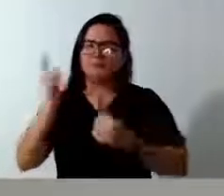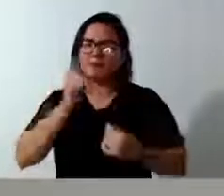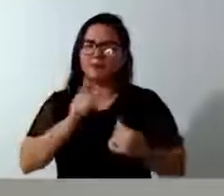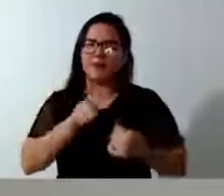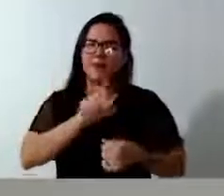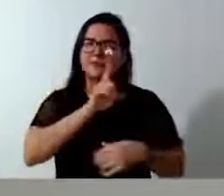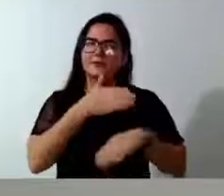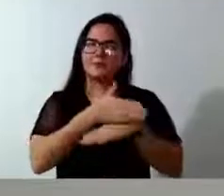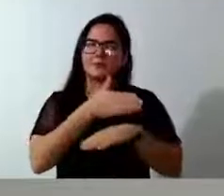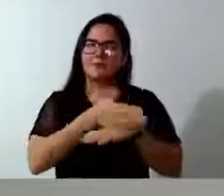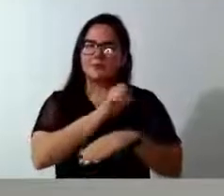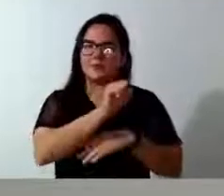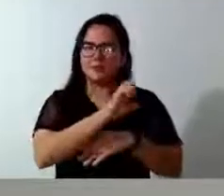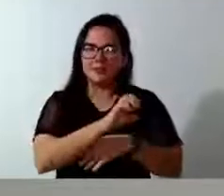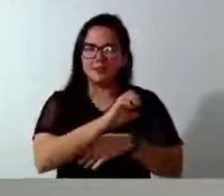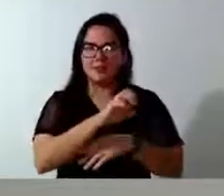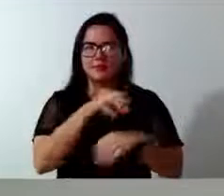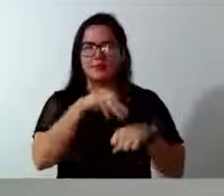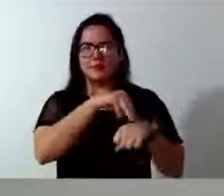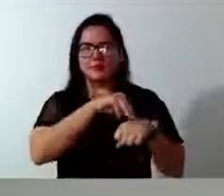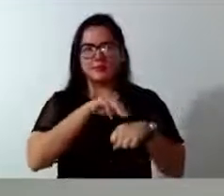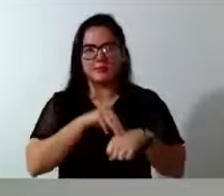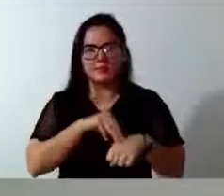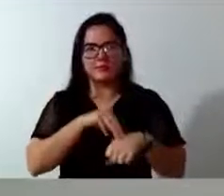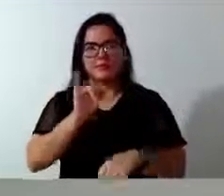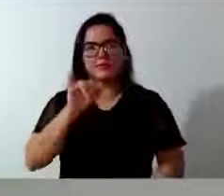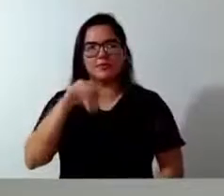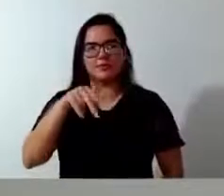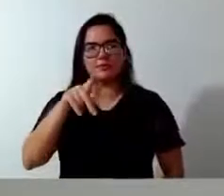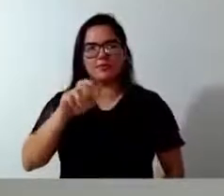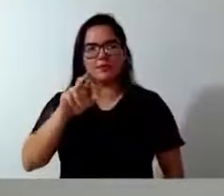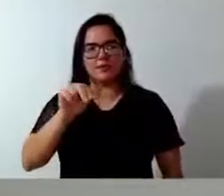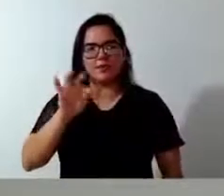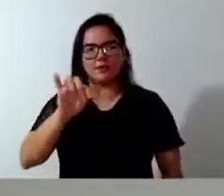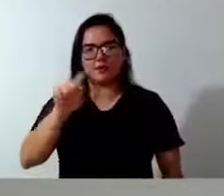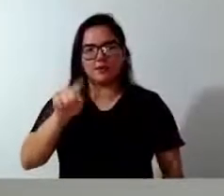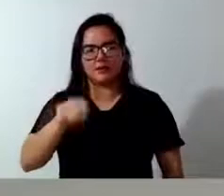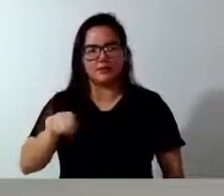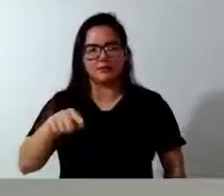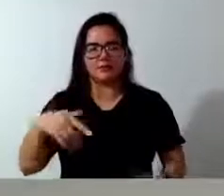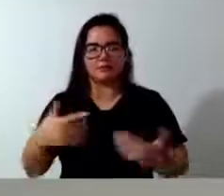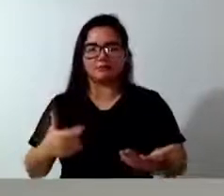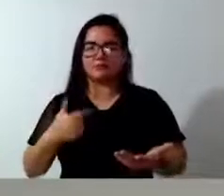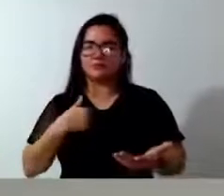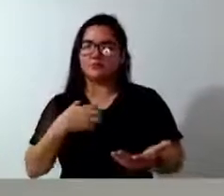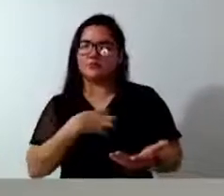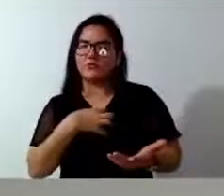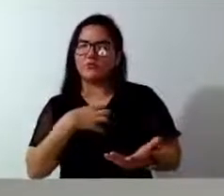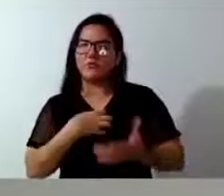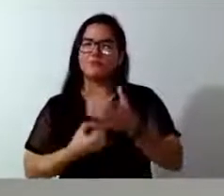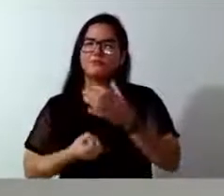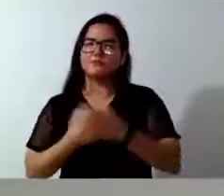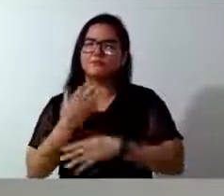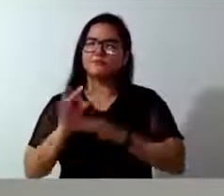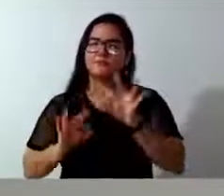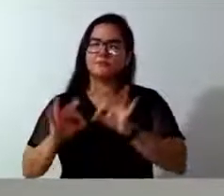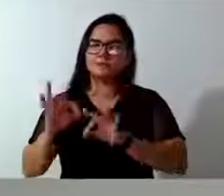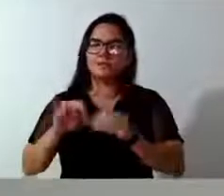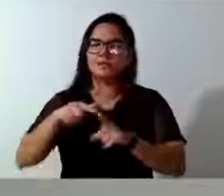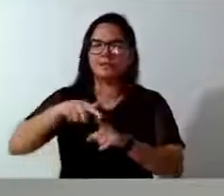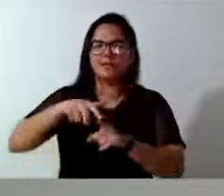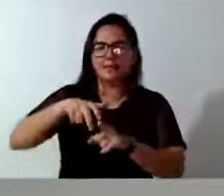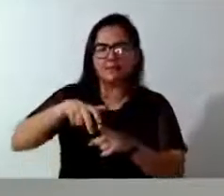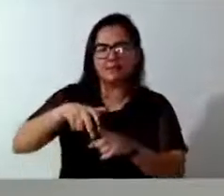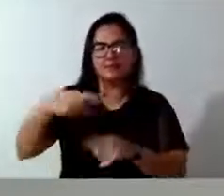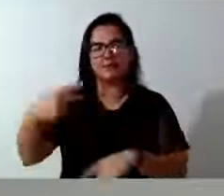no município de Santa Mara de Imperatriz. Então, como forma de fomentar o skate em Biguassu, o